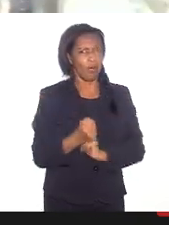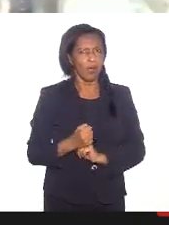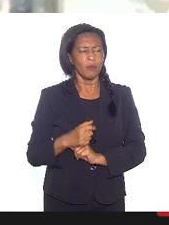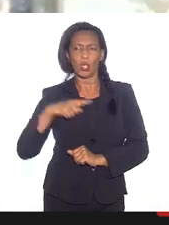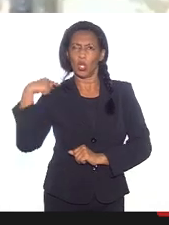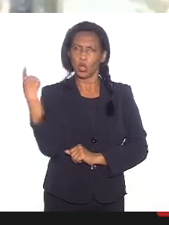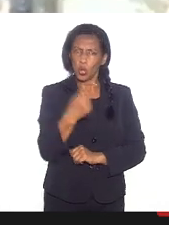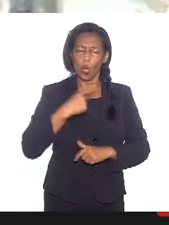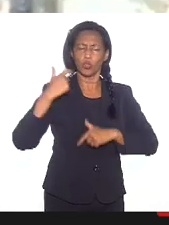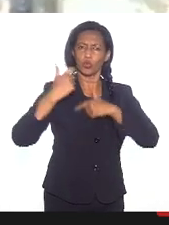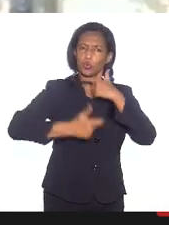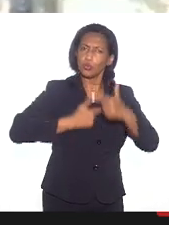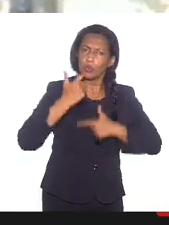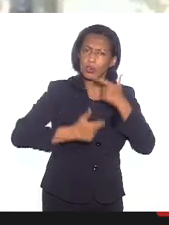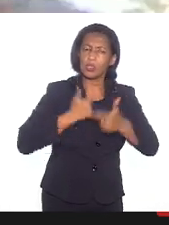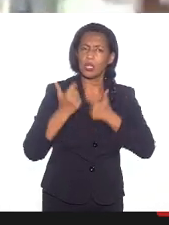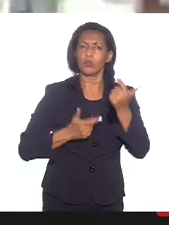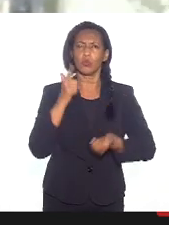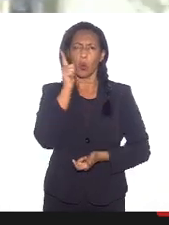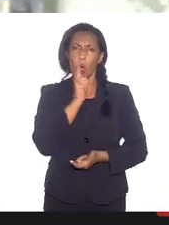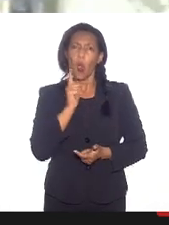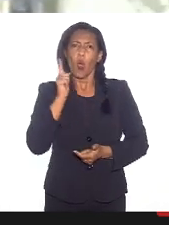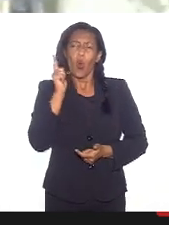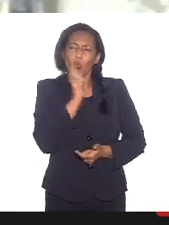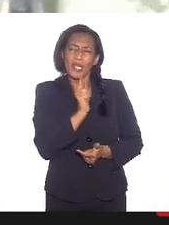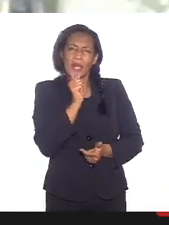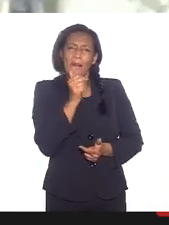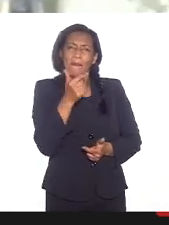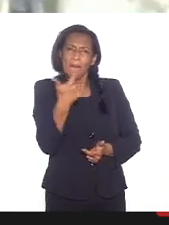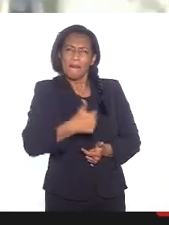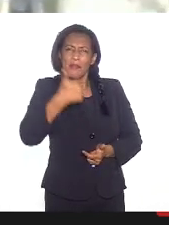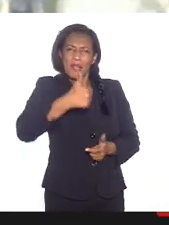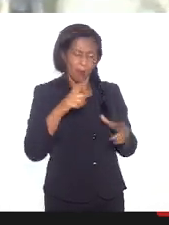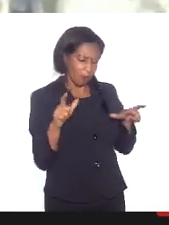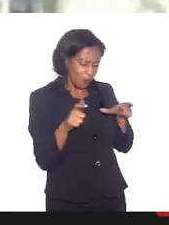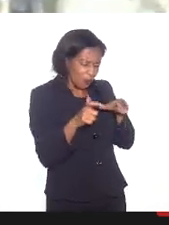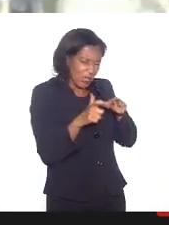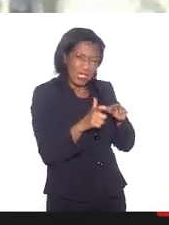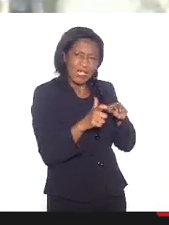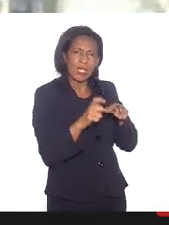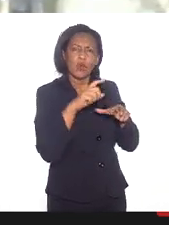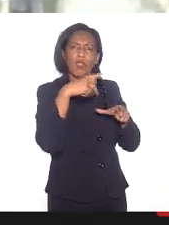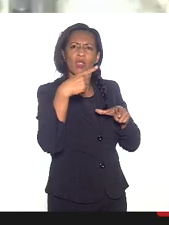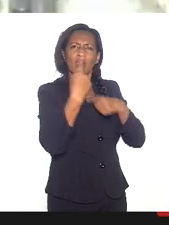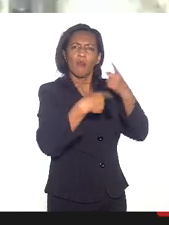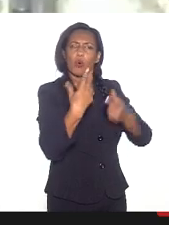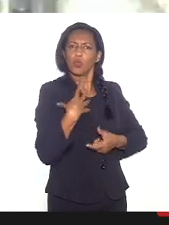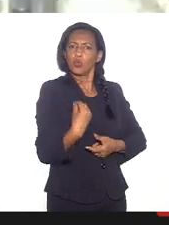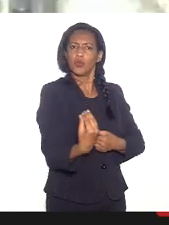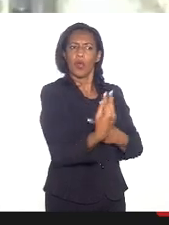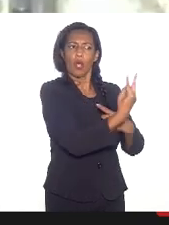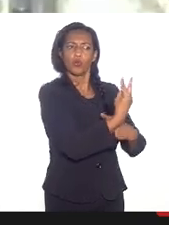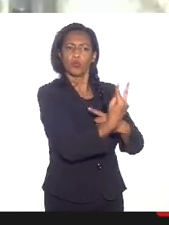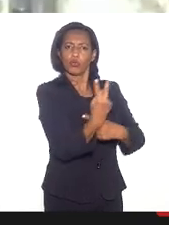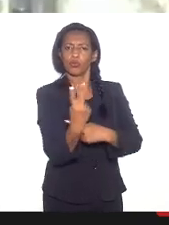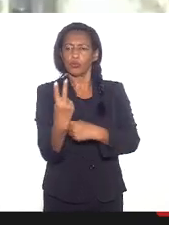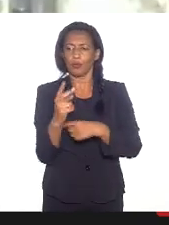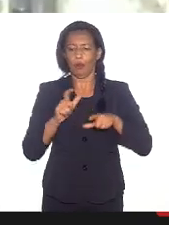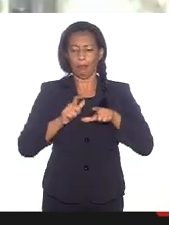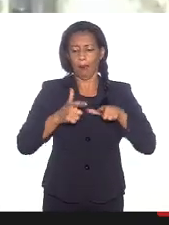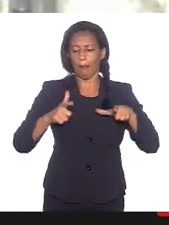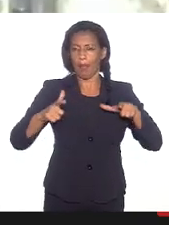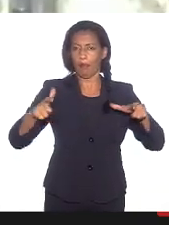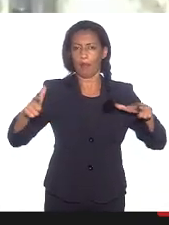lutamos para construir aquilo. A começa pequenininho, de repente a gente aumenta com a ajuda dos filhos. Então, esse espaço é usado para isso, para a